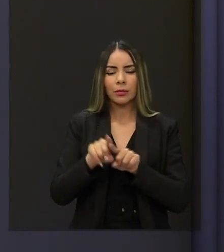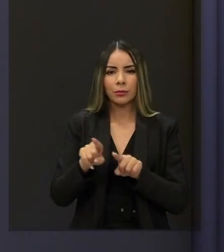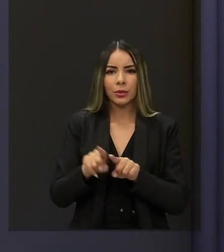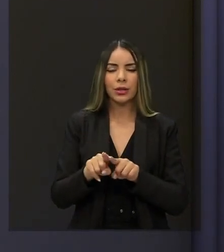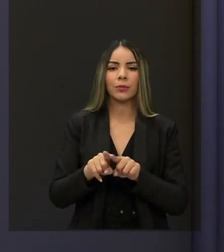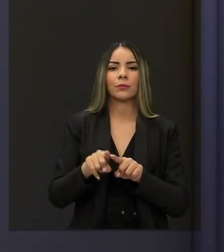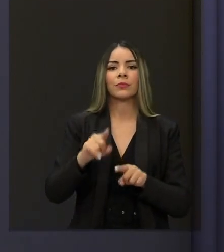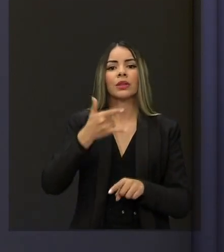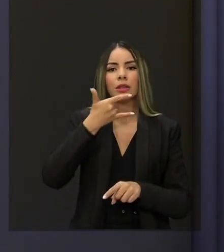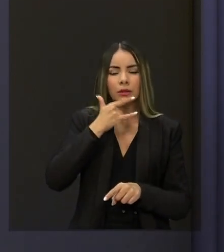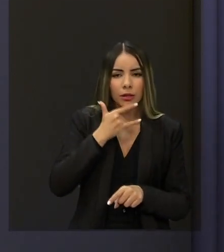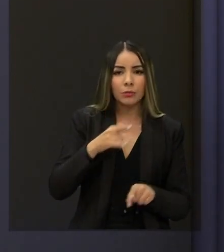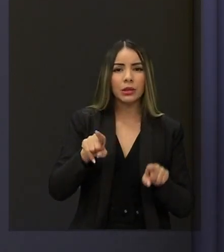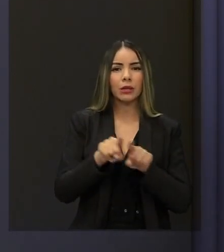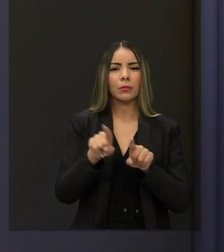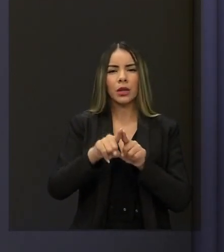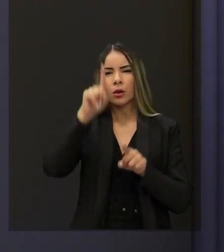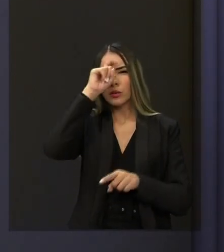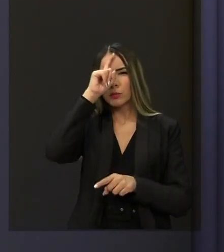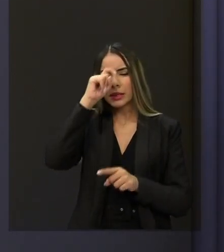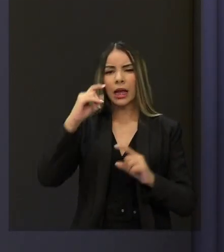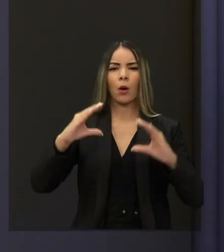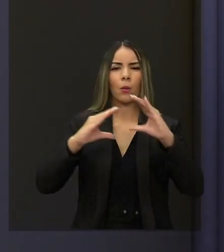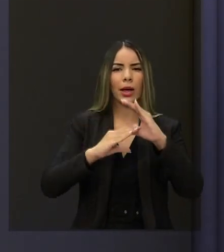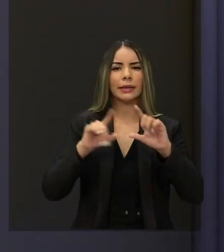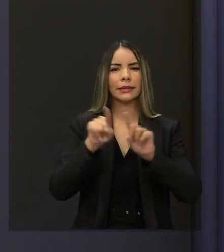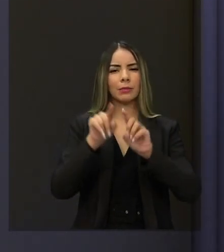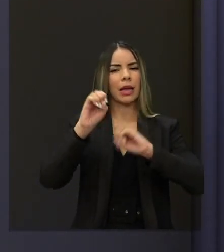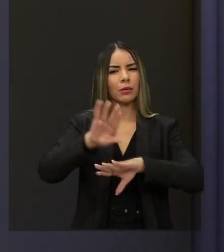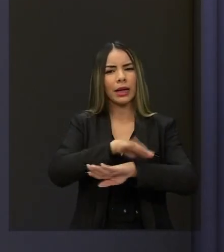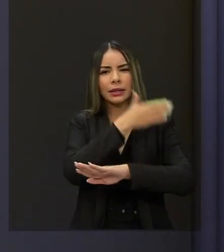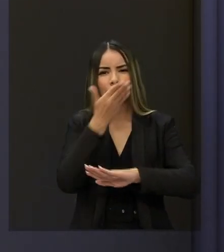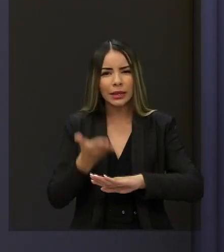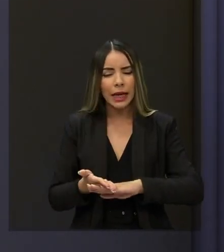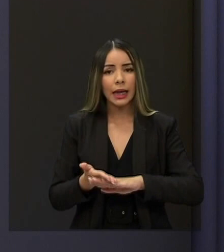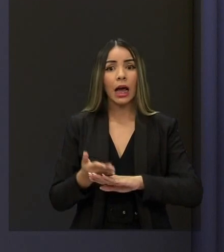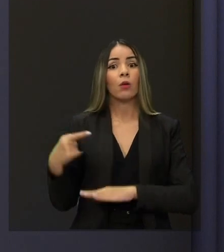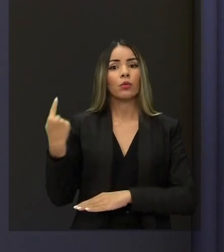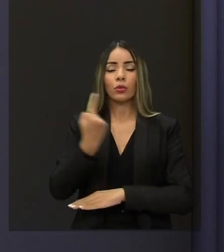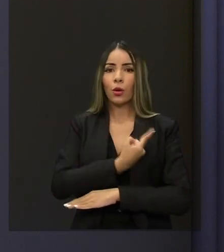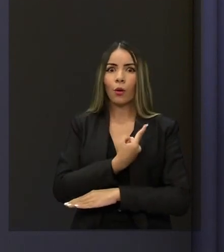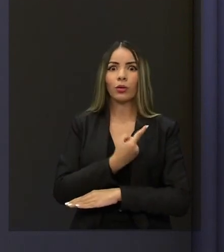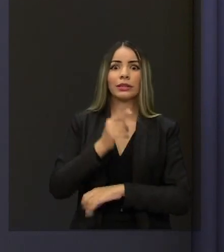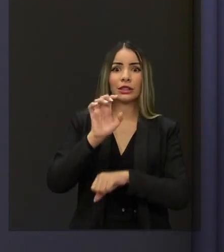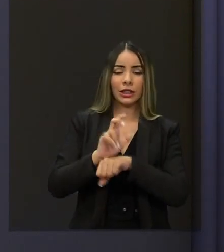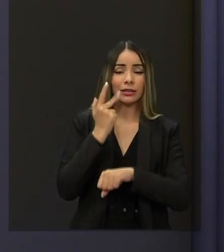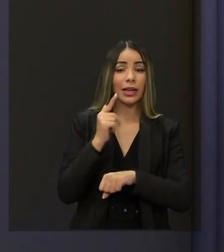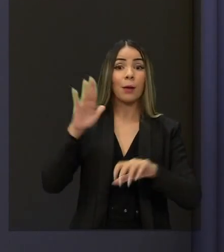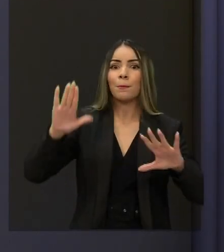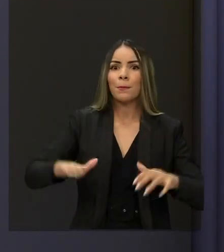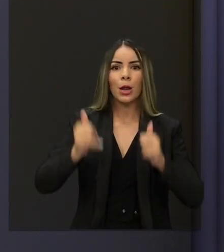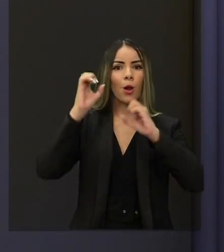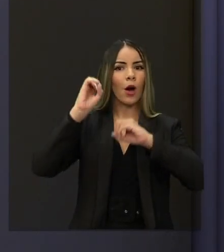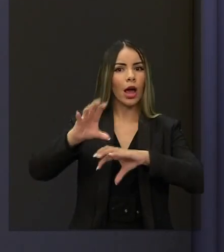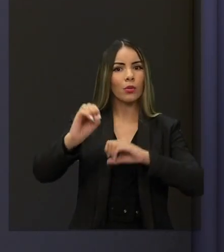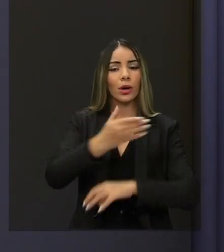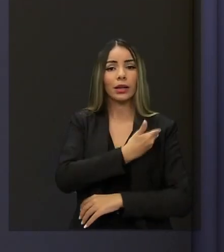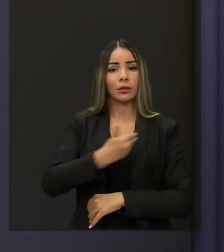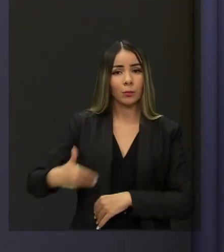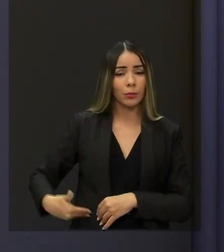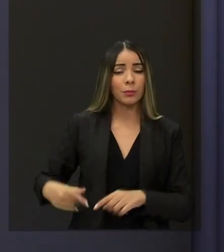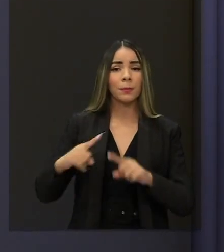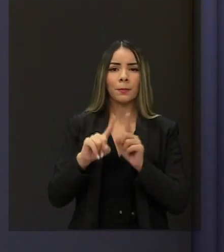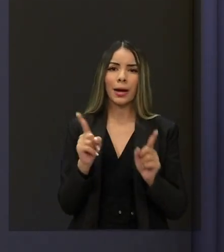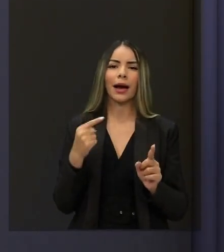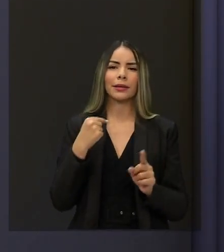hospital que está sendo feito da OES, da educação em tempo integral e o nosso Estado ser a melhor educação pública. Mas, como você, eu também sei que ainda